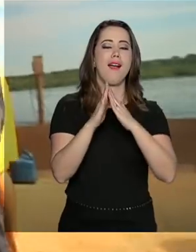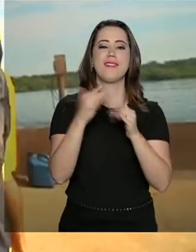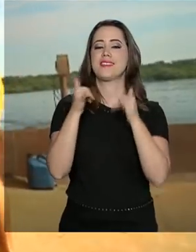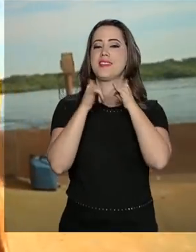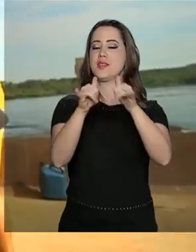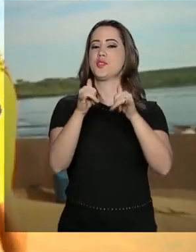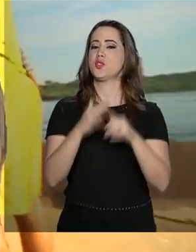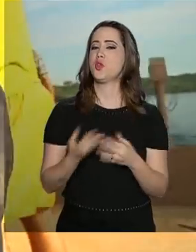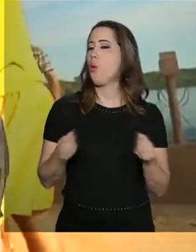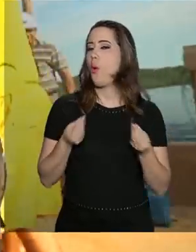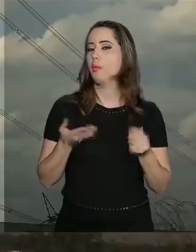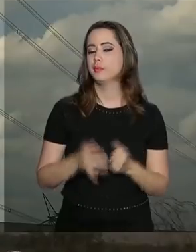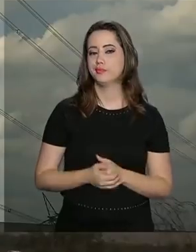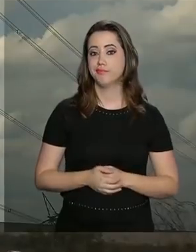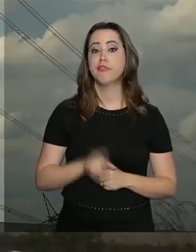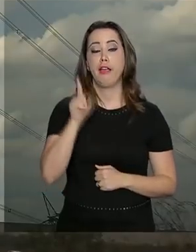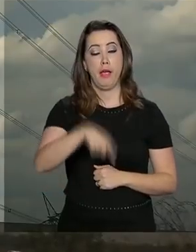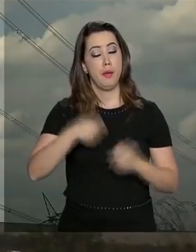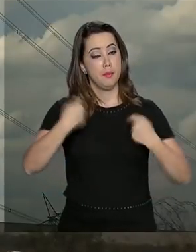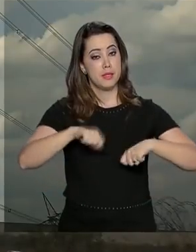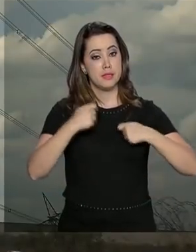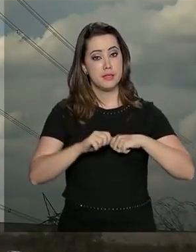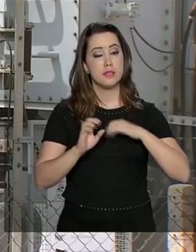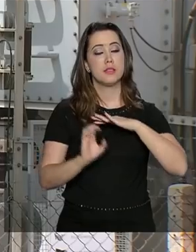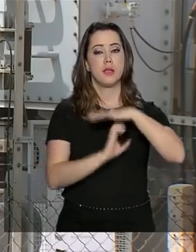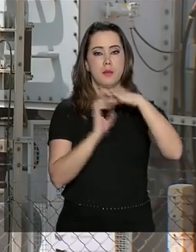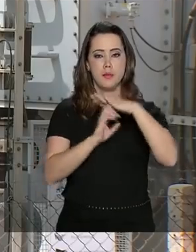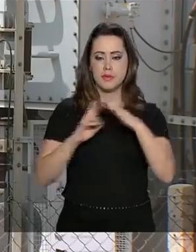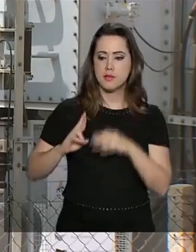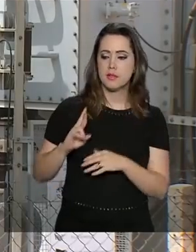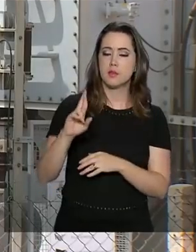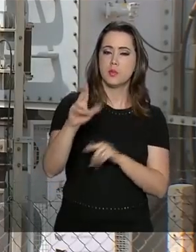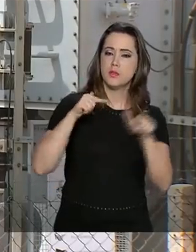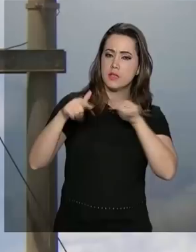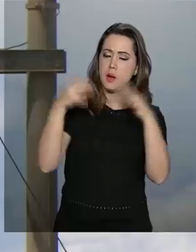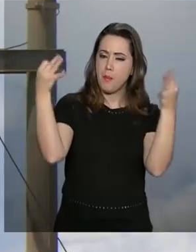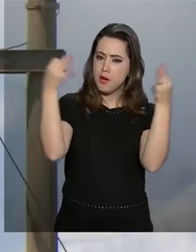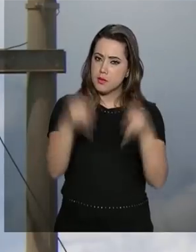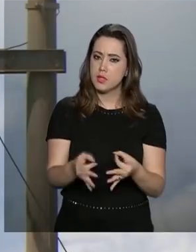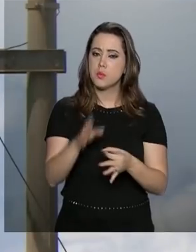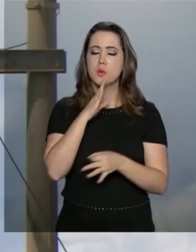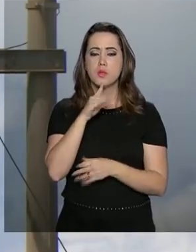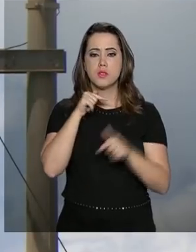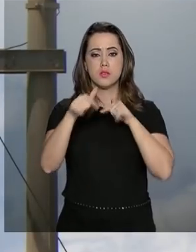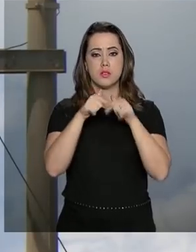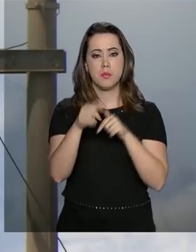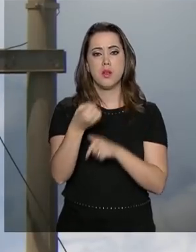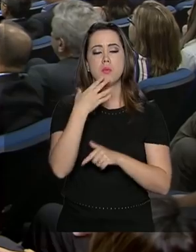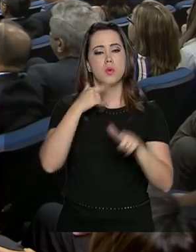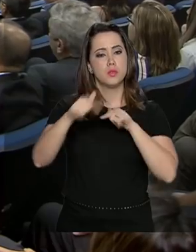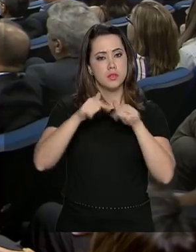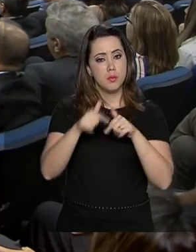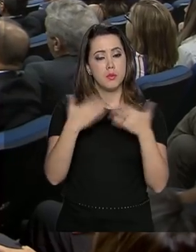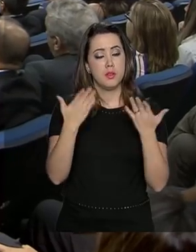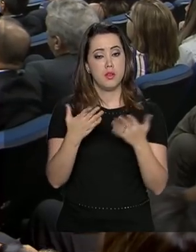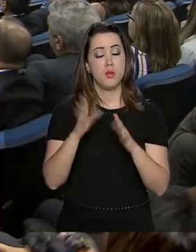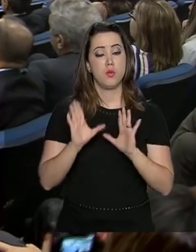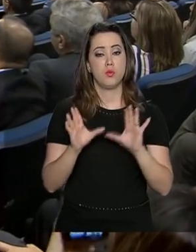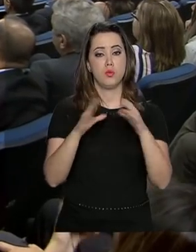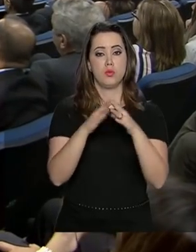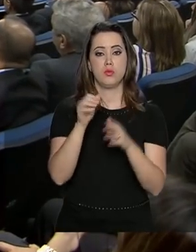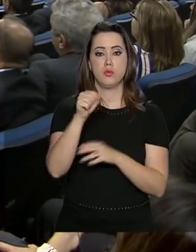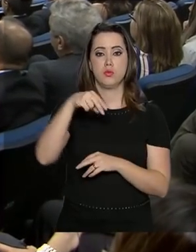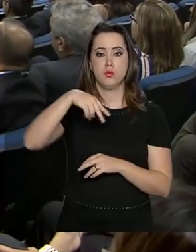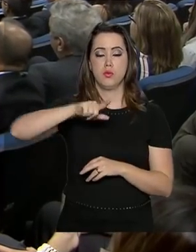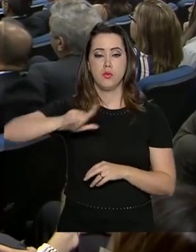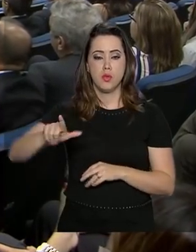responsável pela distribuição faça um bom trabalho. Para reconhecer as empresas que tiveram boas práticas, a Agência Nacional de